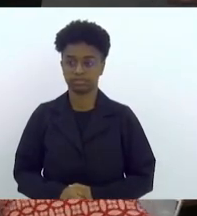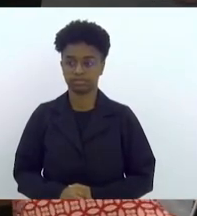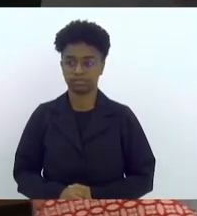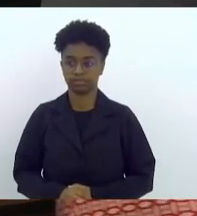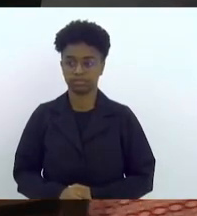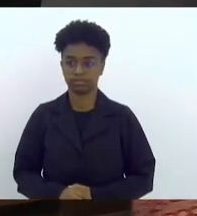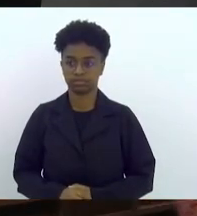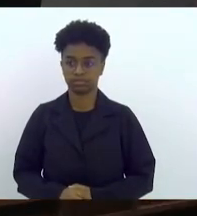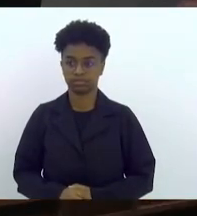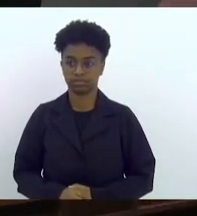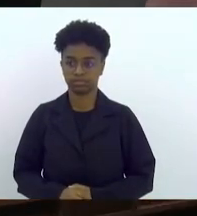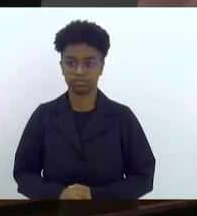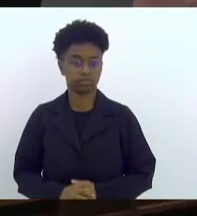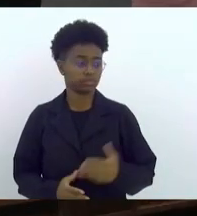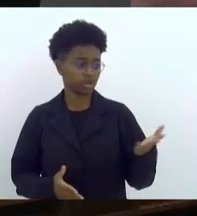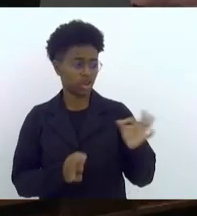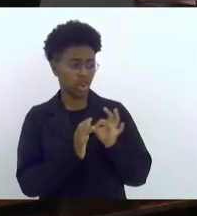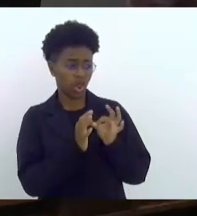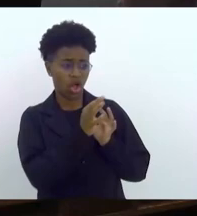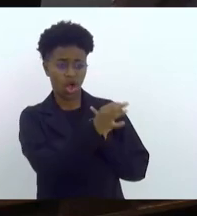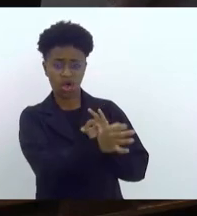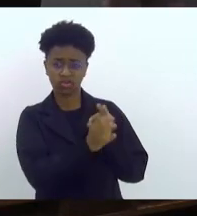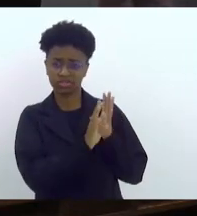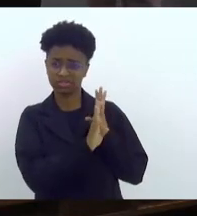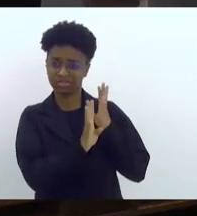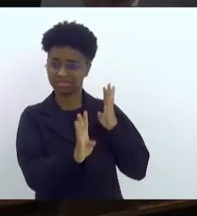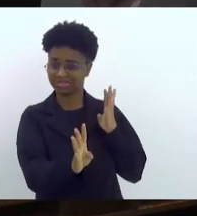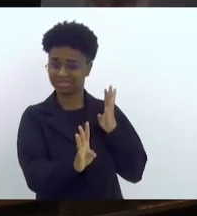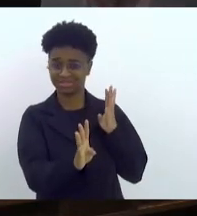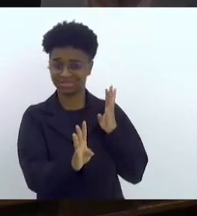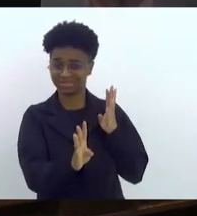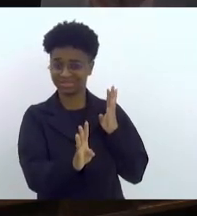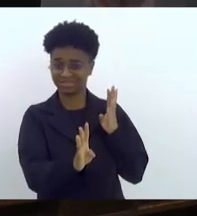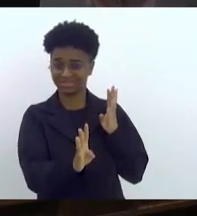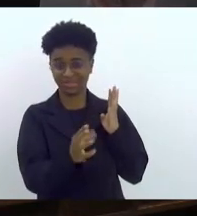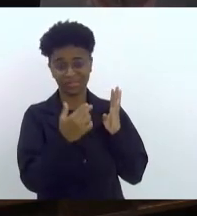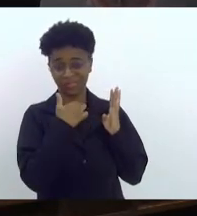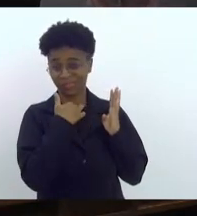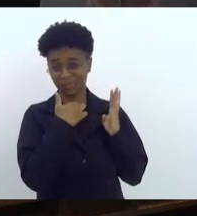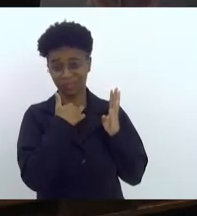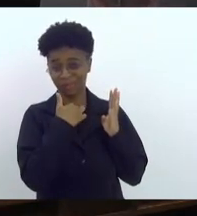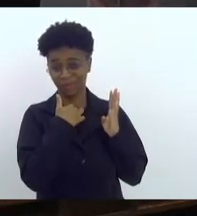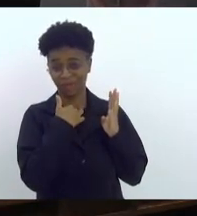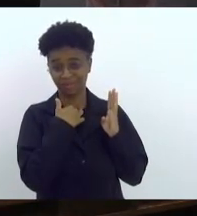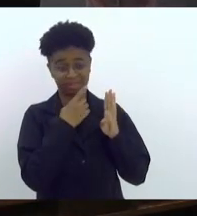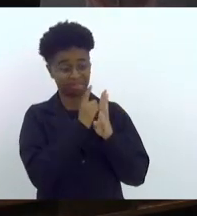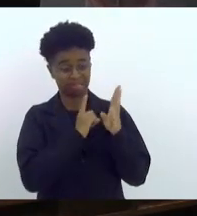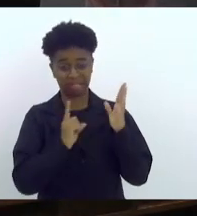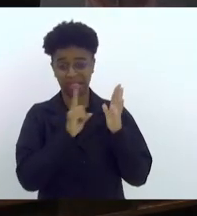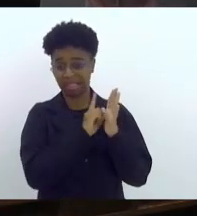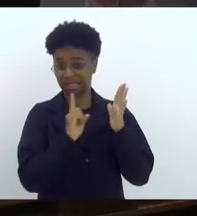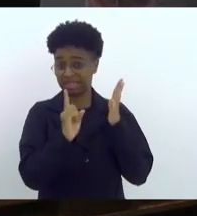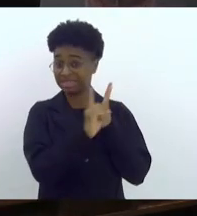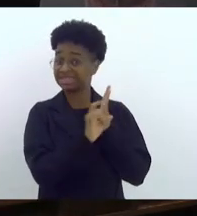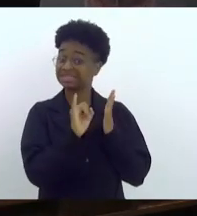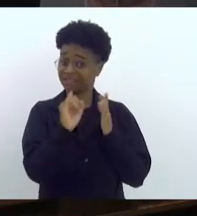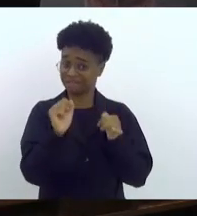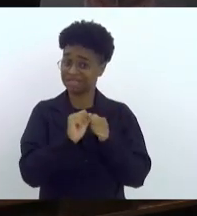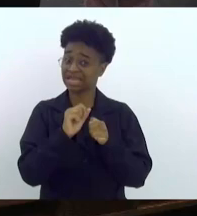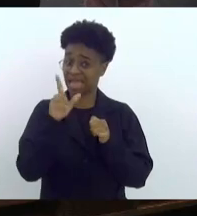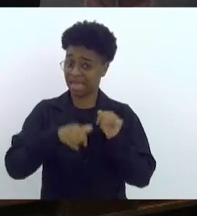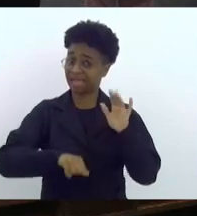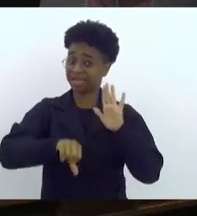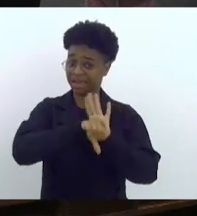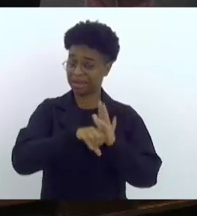Você está um pouco mais longe da fila. Eu não posso transpor a fila, senão eu cometo um crime